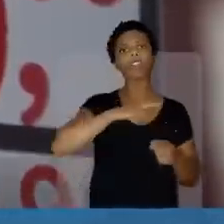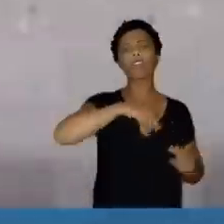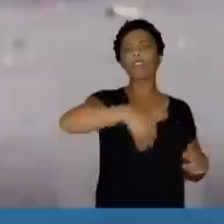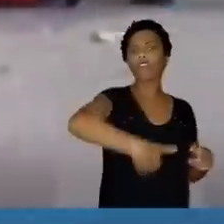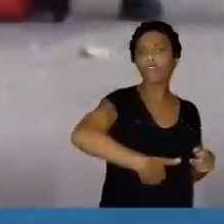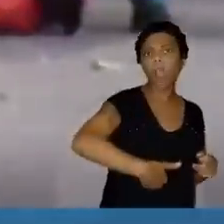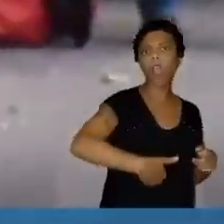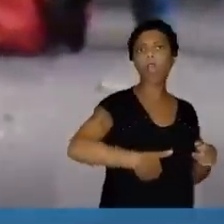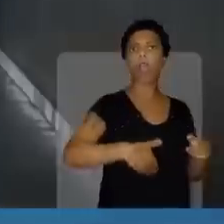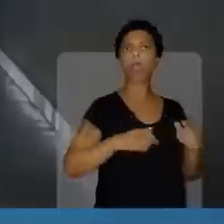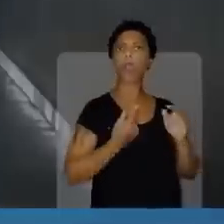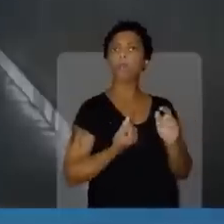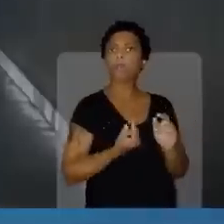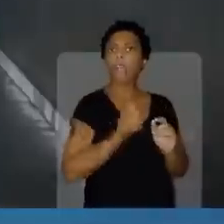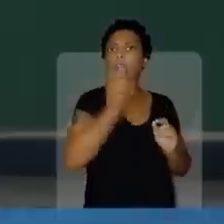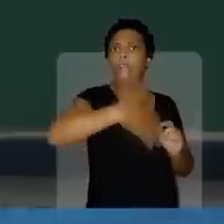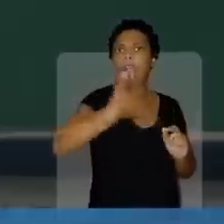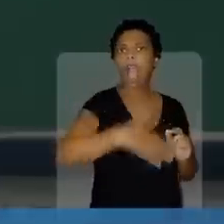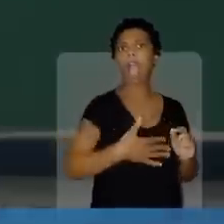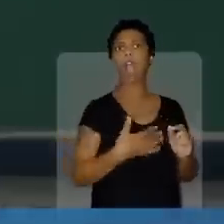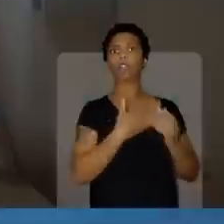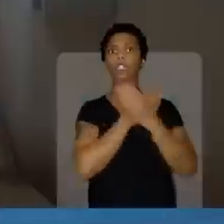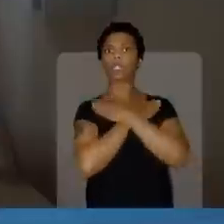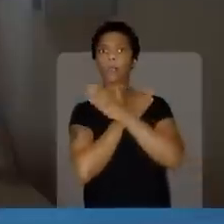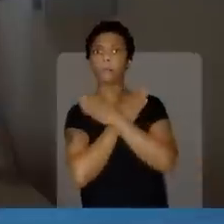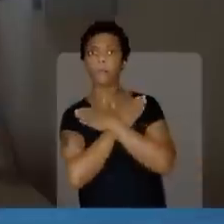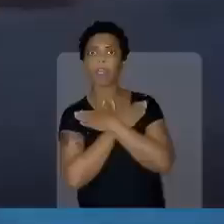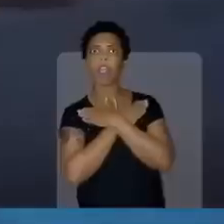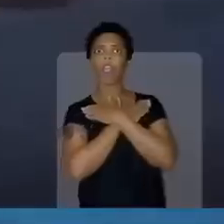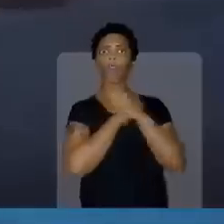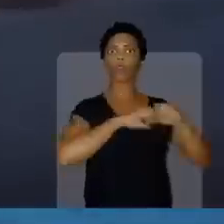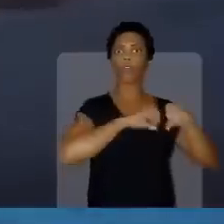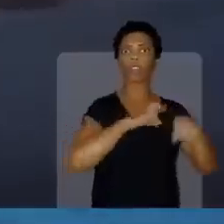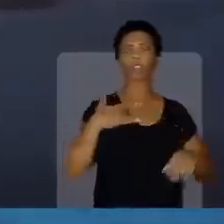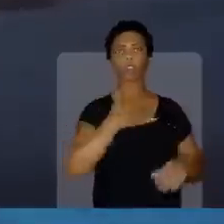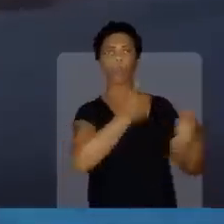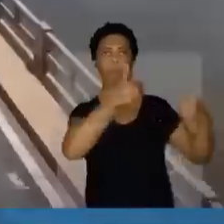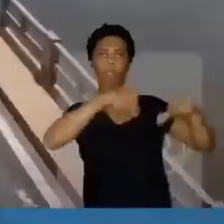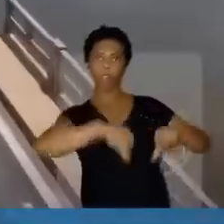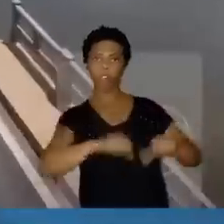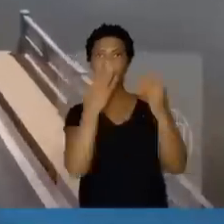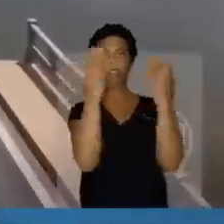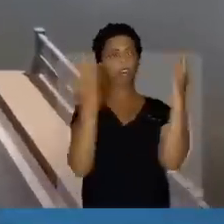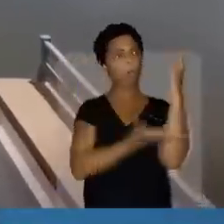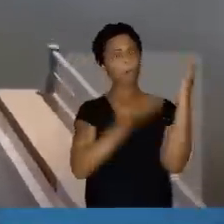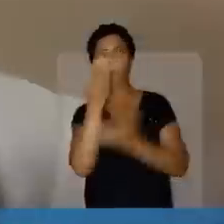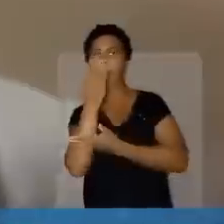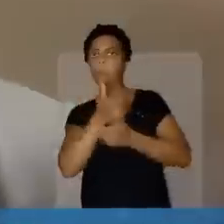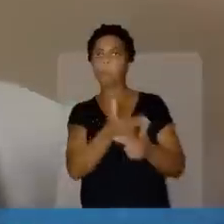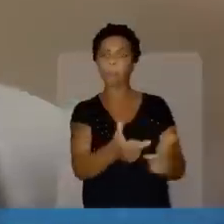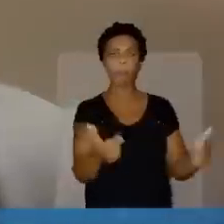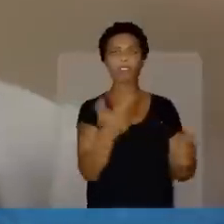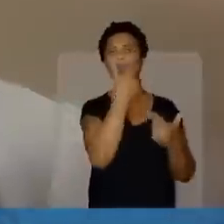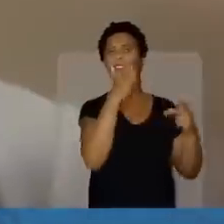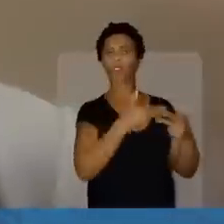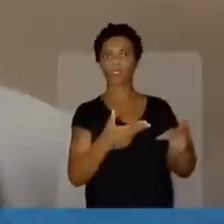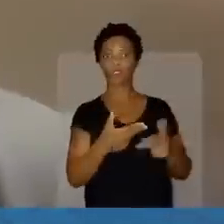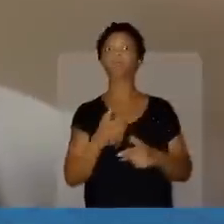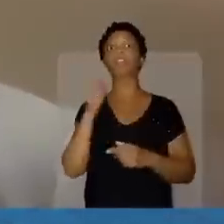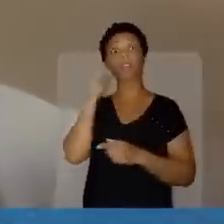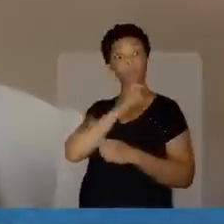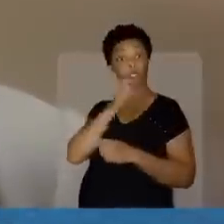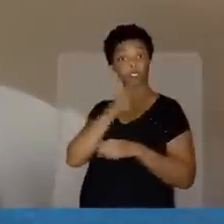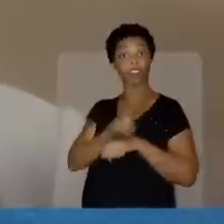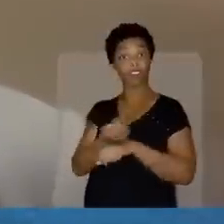alta, desemprego, desmontes na educação e na saúde, desmatamento e tantos outros. Foi com mentiras e